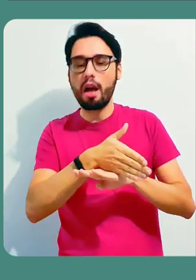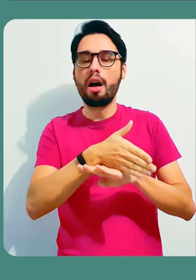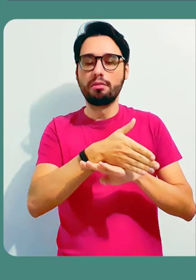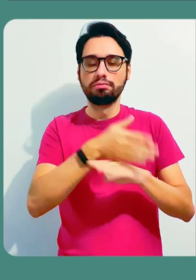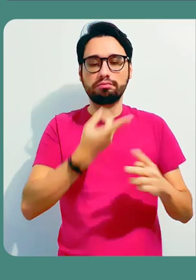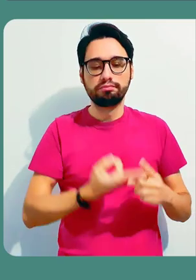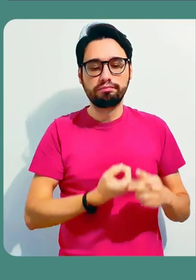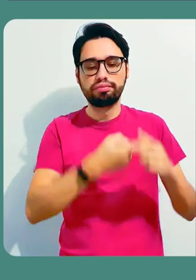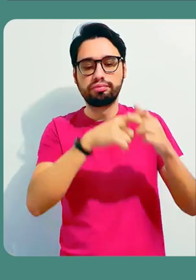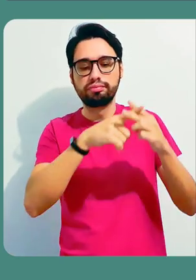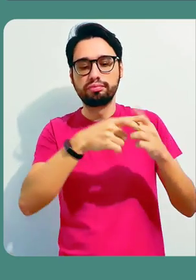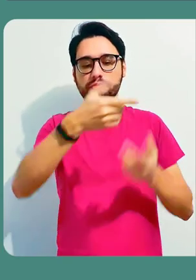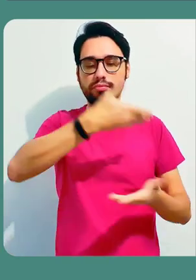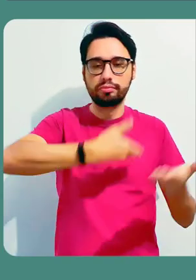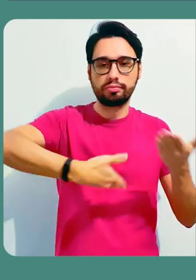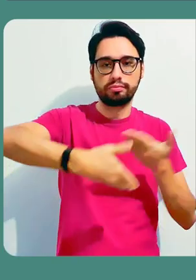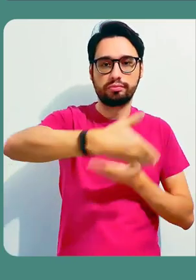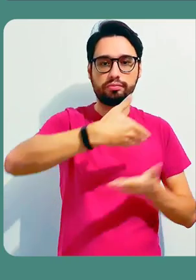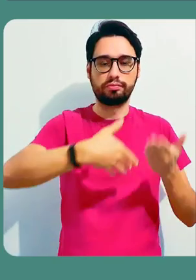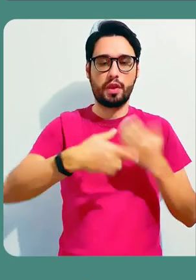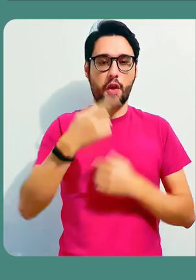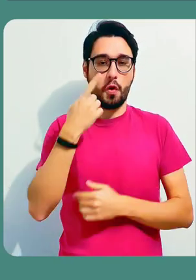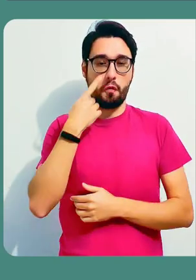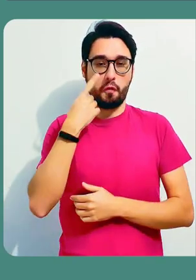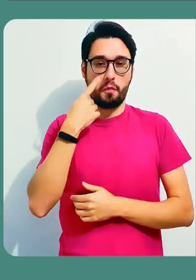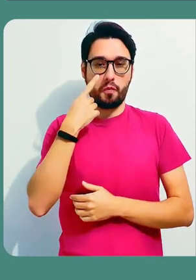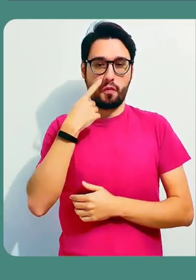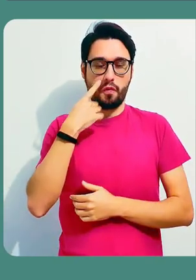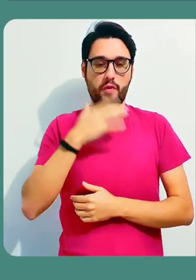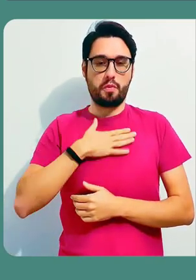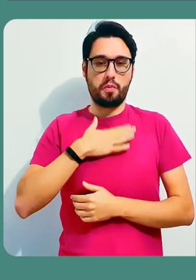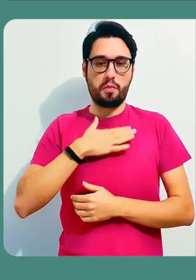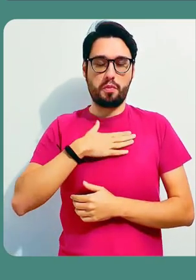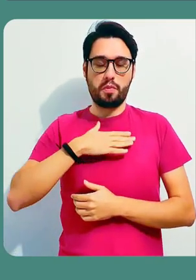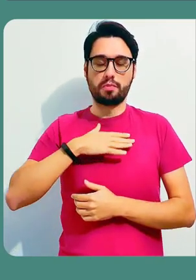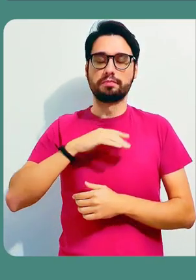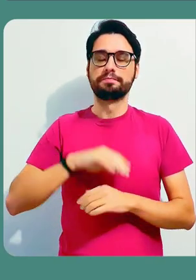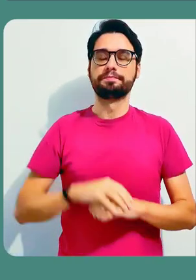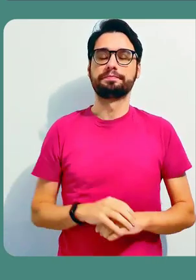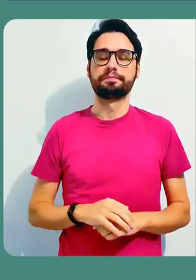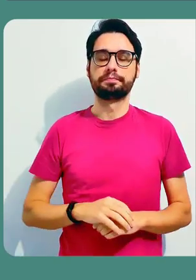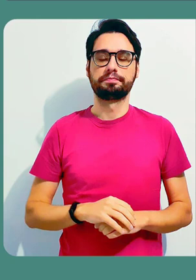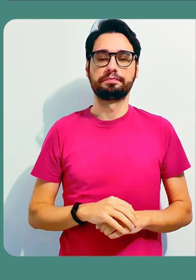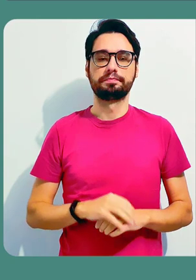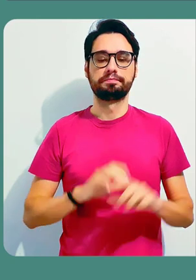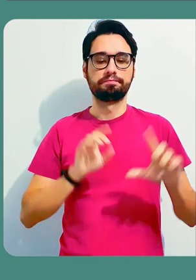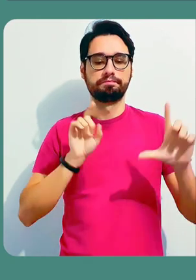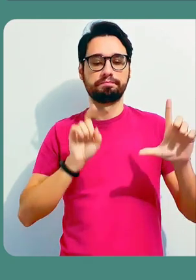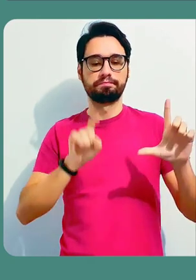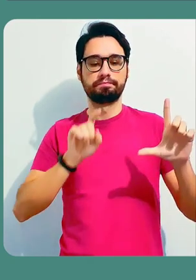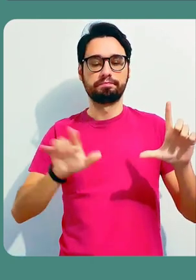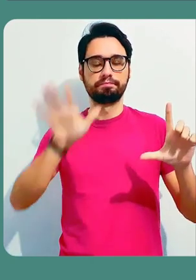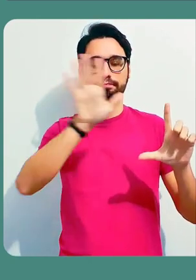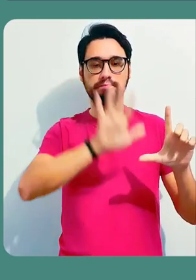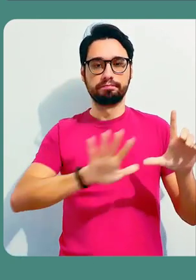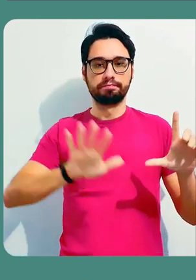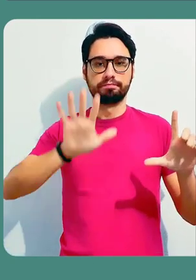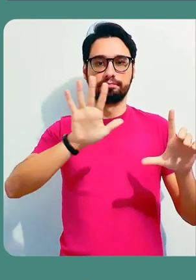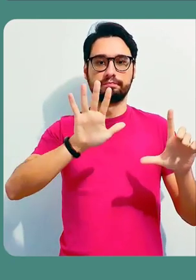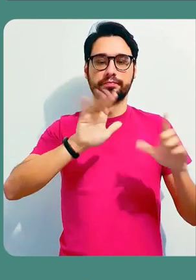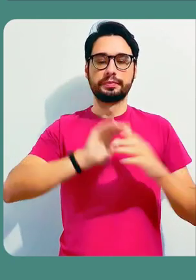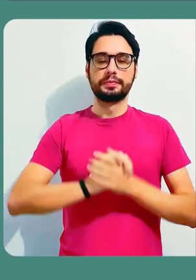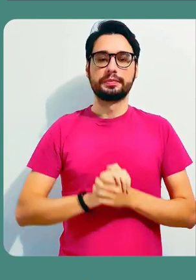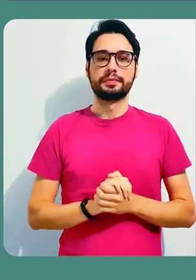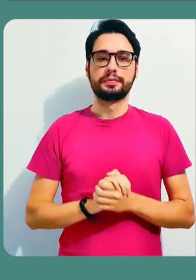acessar e fazer a edição deste quadro colaborativo. Eu vou abrir aqui um dos meus quadros para vocês verem como que